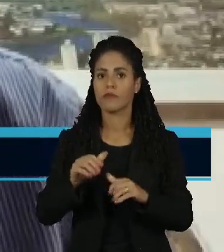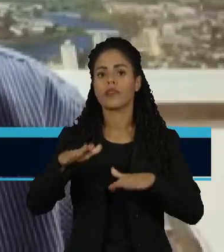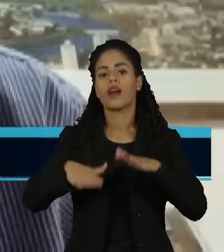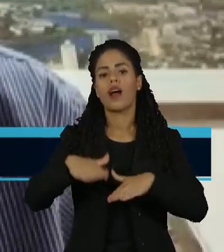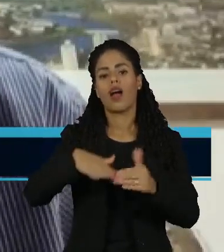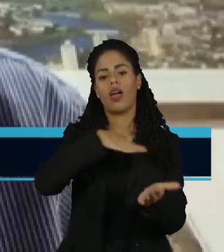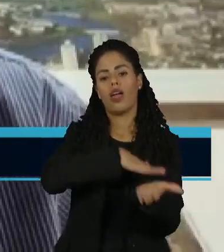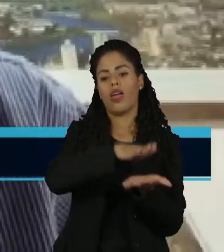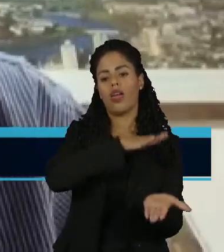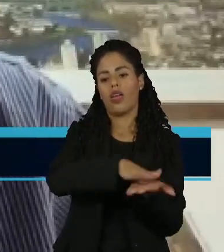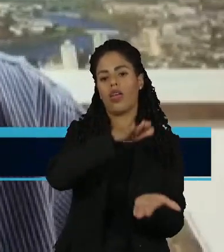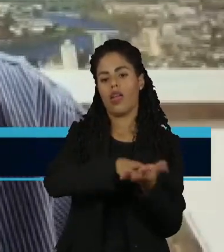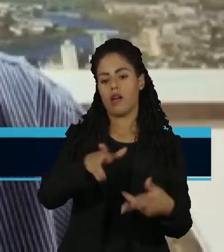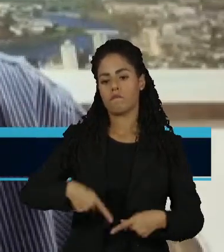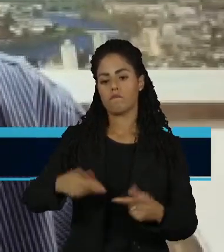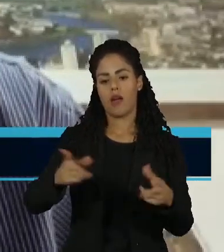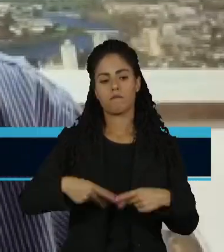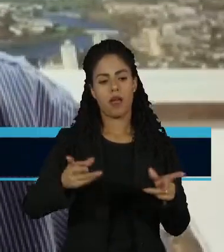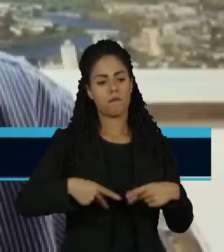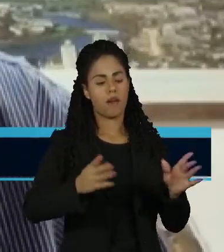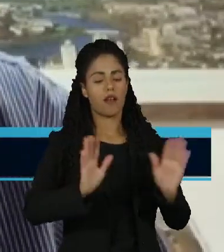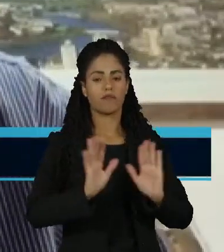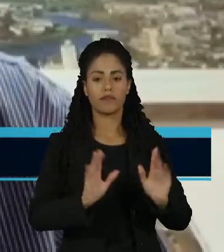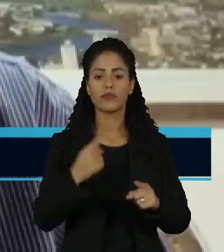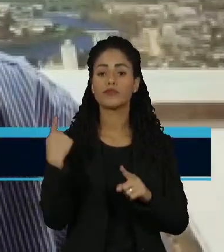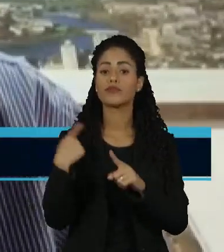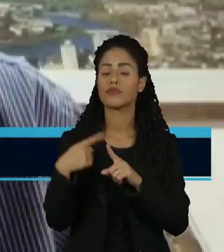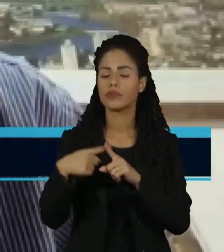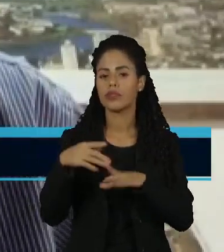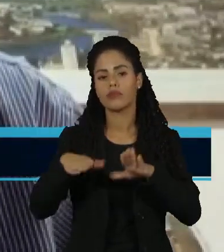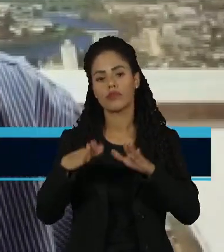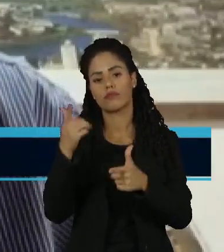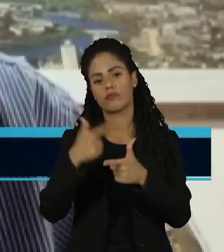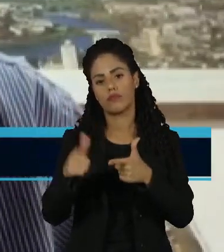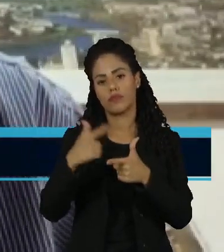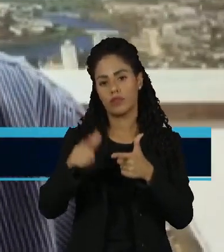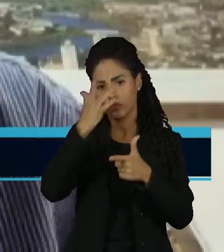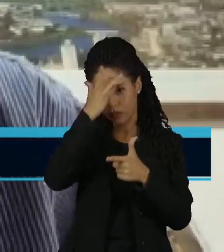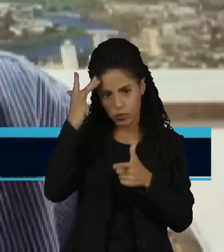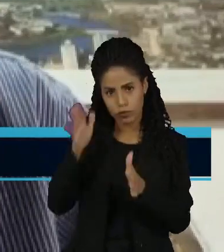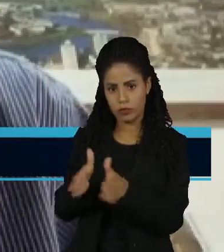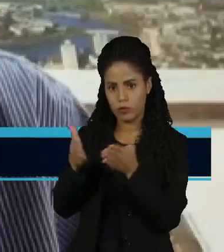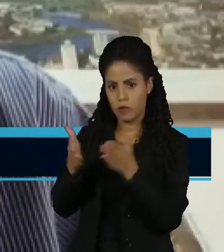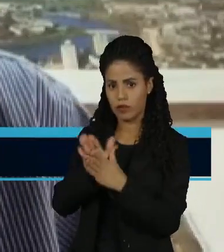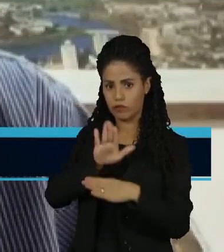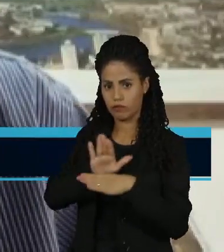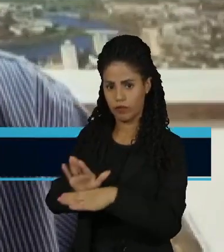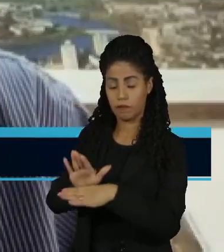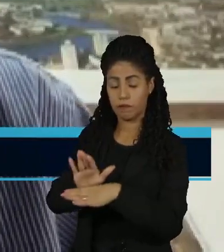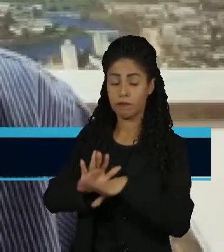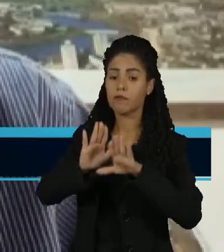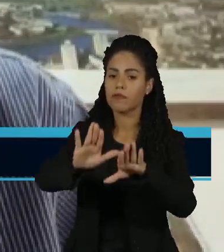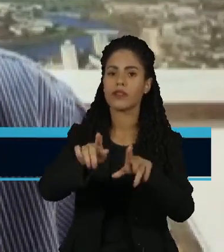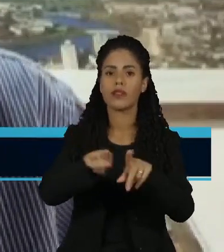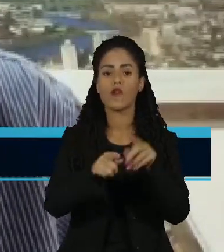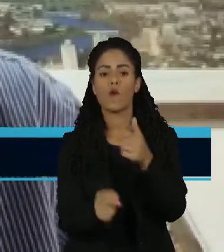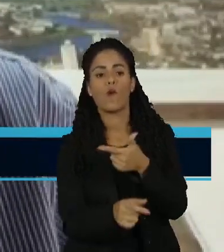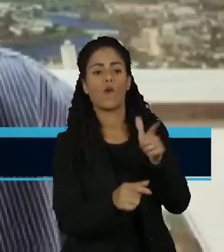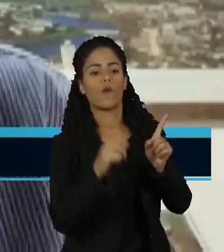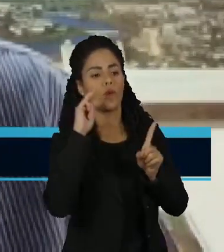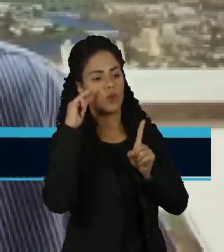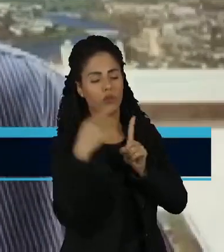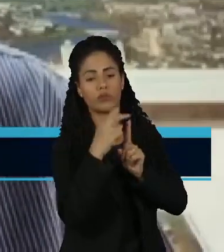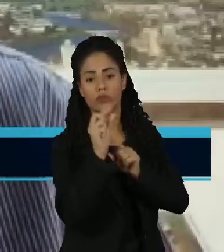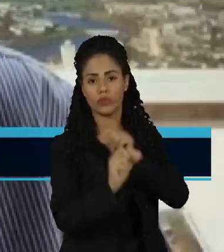gasto público recuperando a rentabilidade desse fundo, porque vai, sem dúvida alguma, para as pessoas com menos renda. De outro lado,